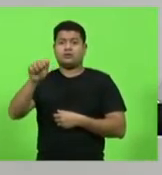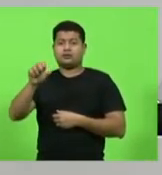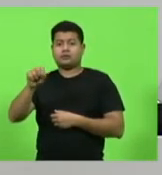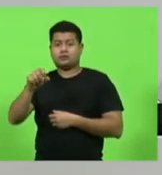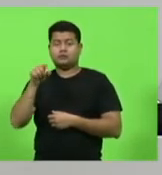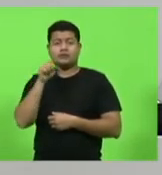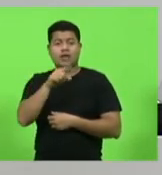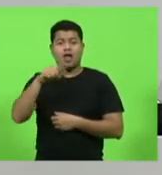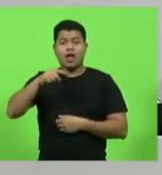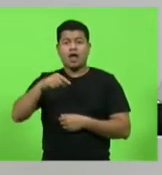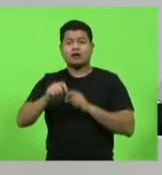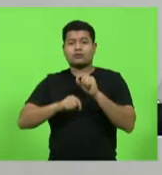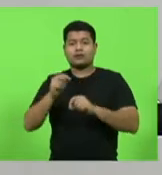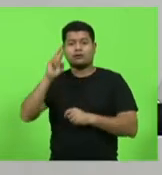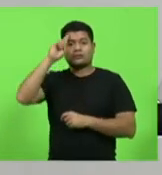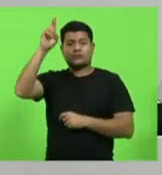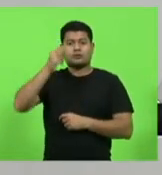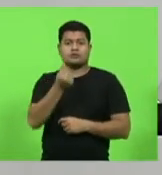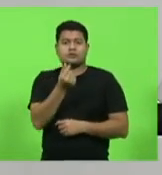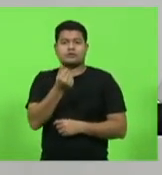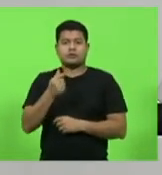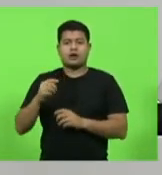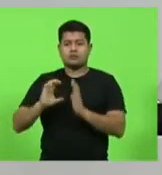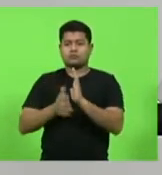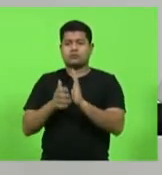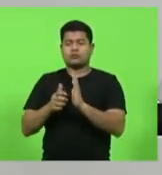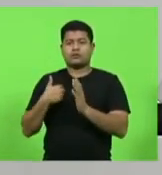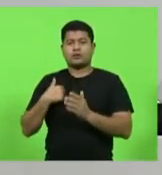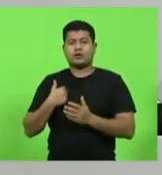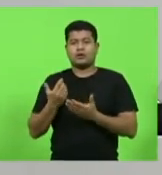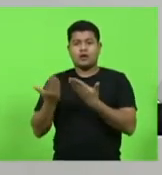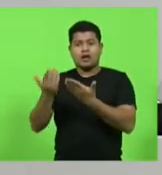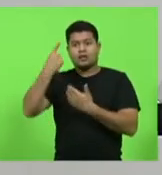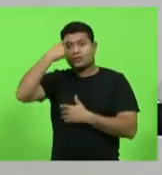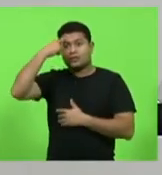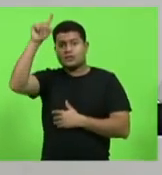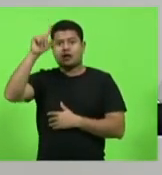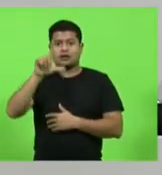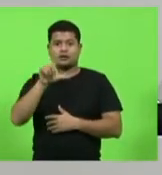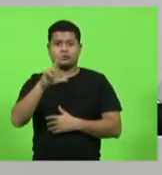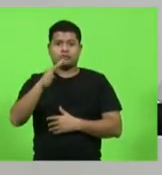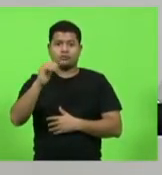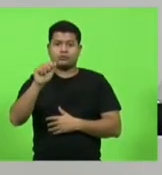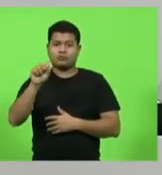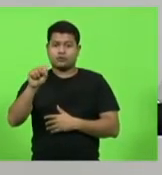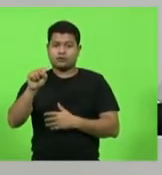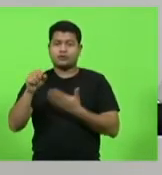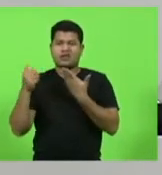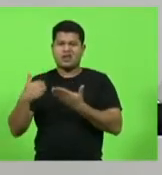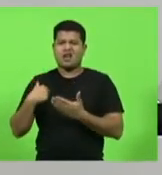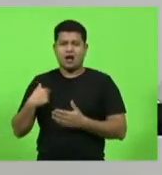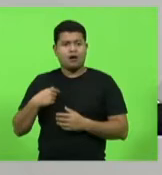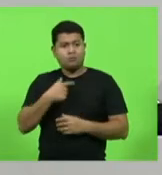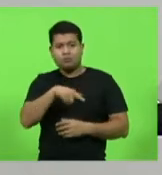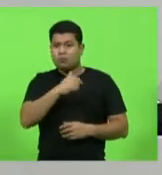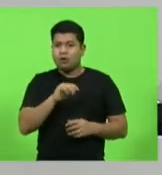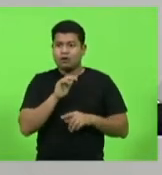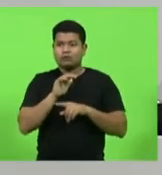partido, e por uma ideia maravilhosa do Lucas Esmeraldinos, quis enfiar na militância o nome de um governador.